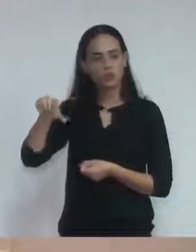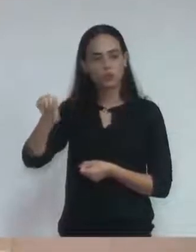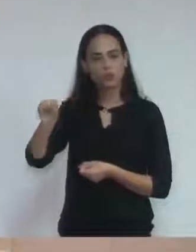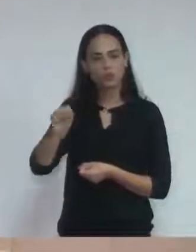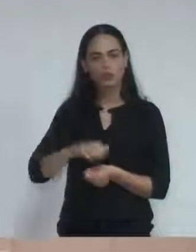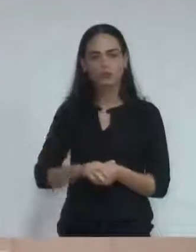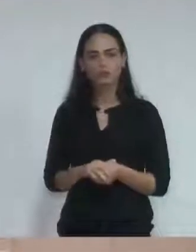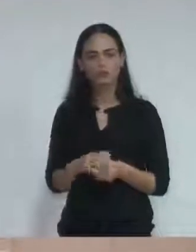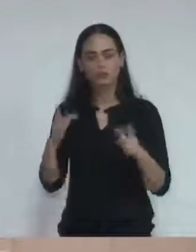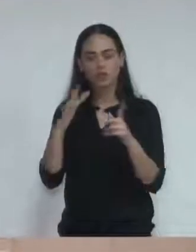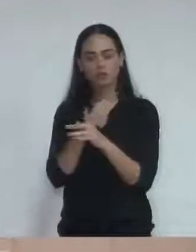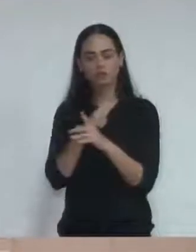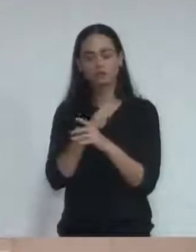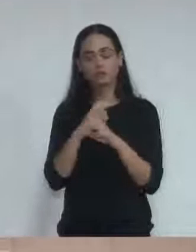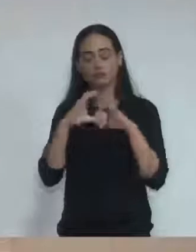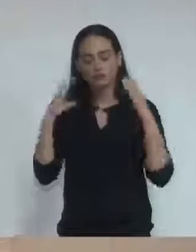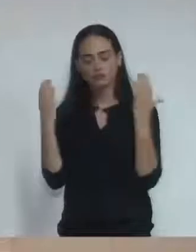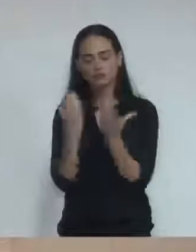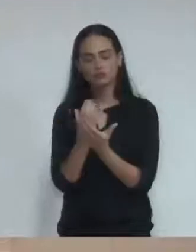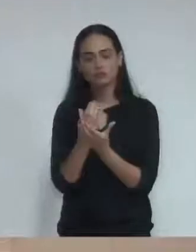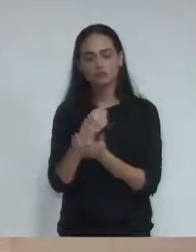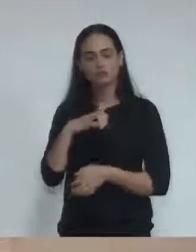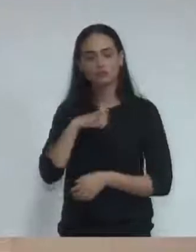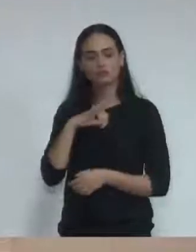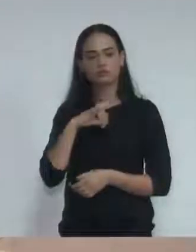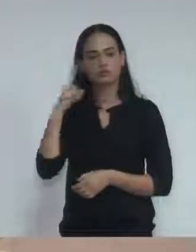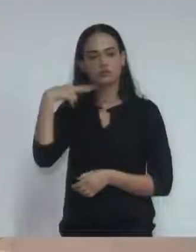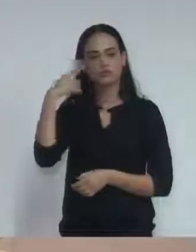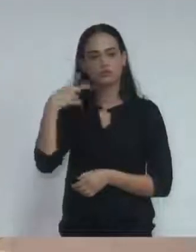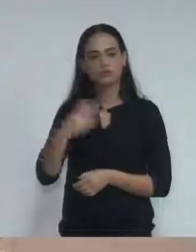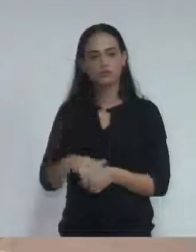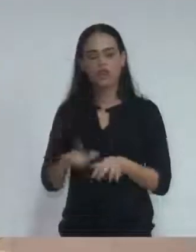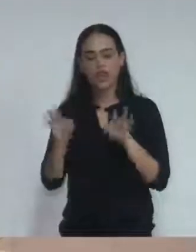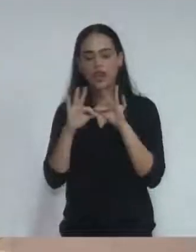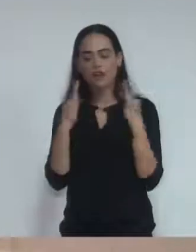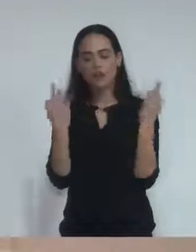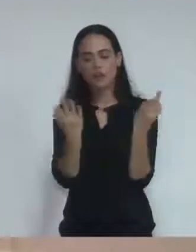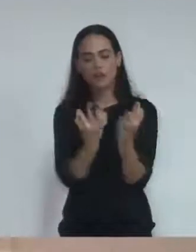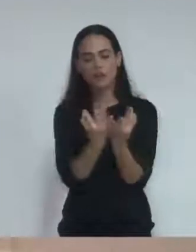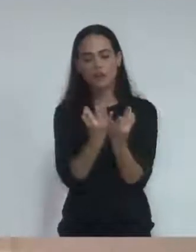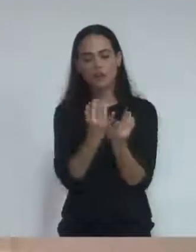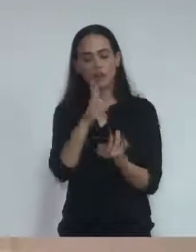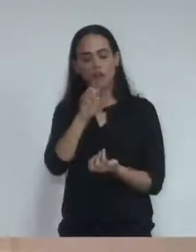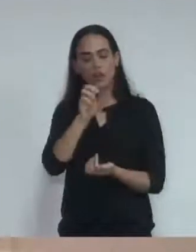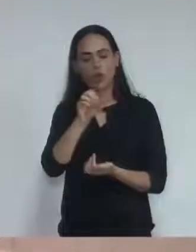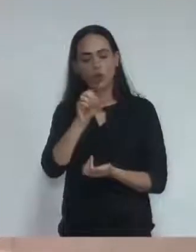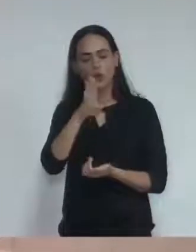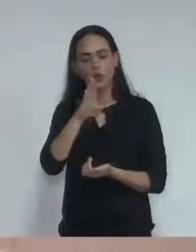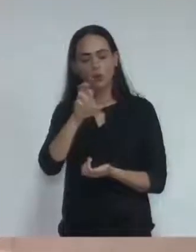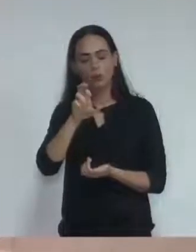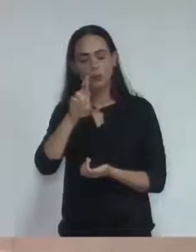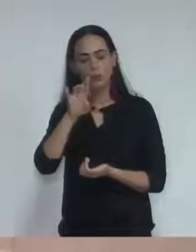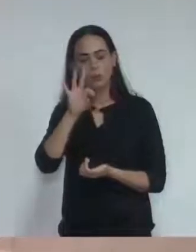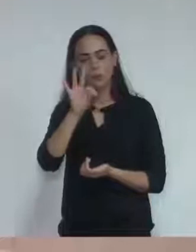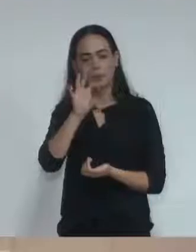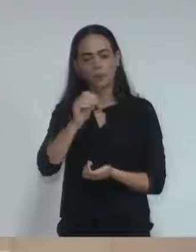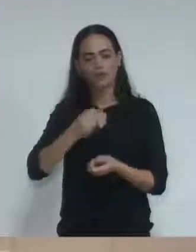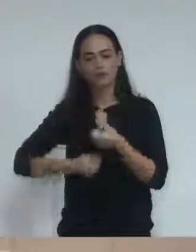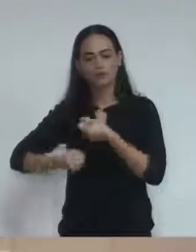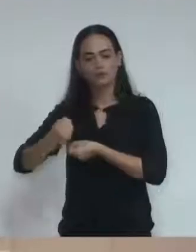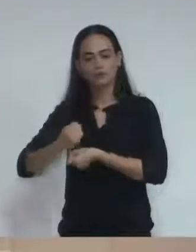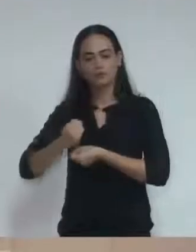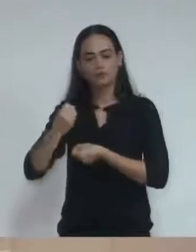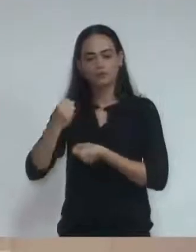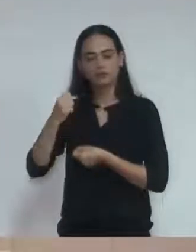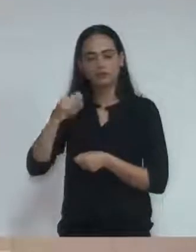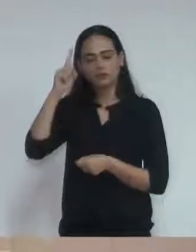Vinheta, Estado de São Paulo, apresenta, nos termos regimentais, apresenta em moção de pesar a família do senhor Roberto Rigasse, falecido no dia 23 de abril de 2018,